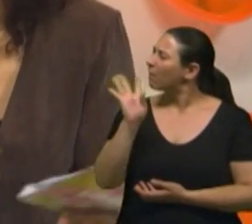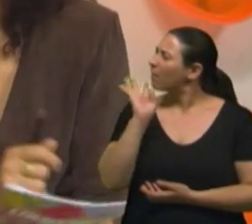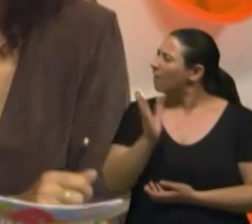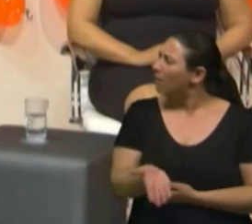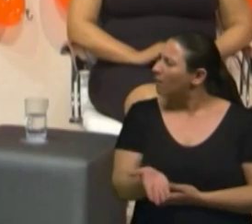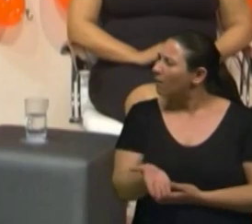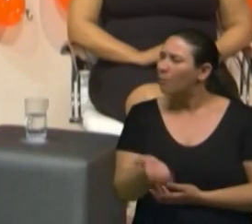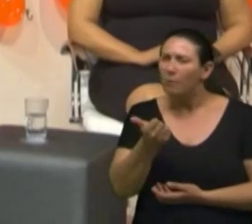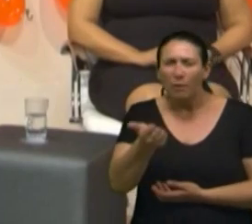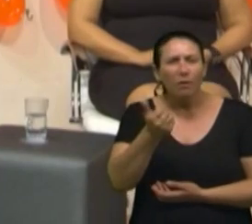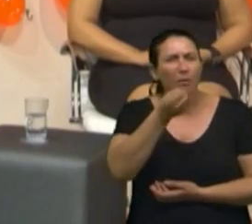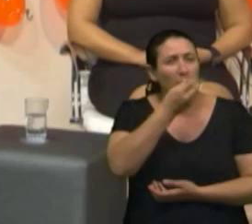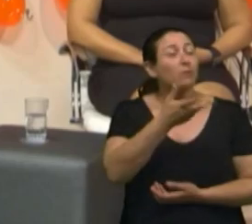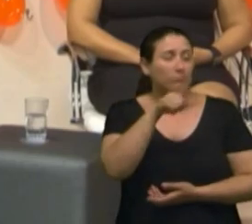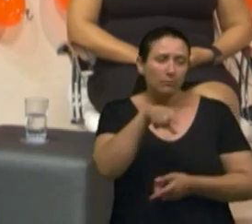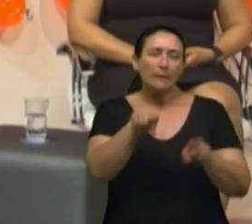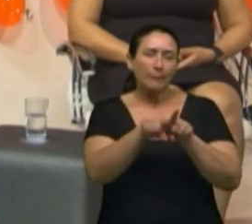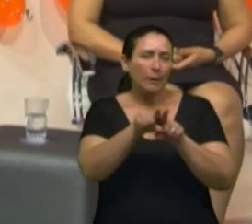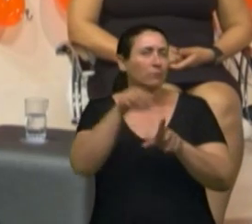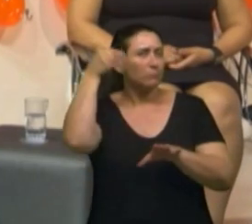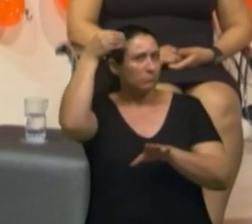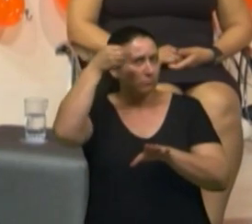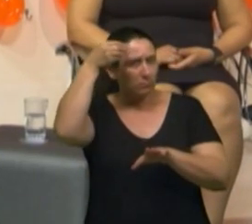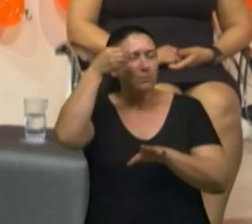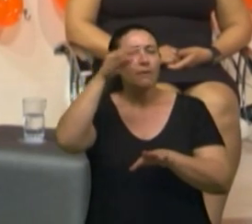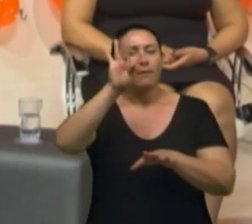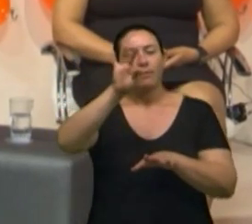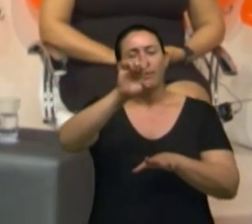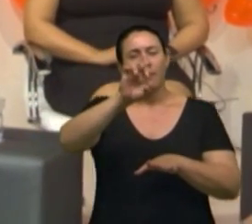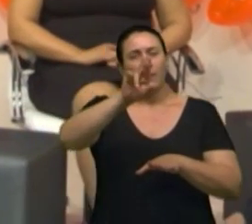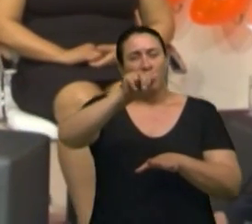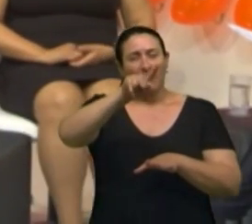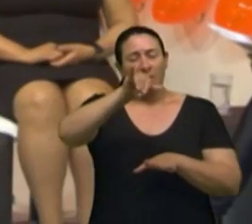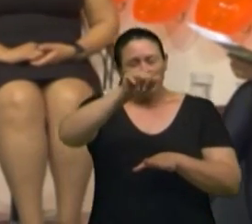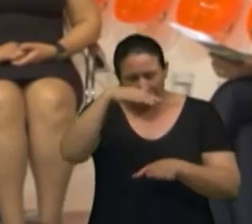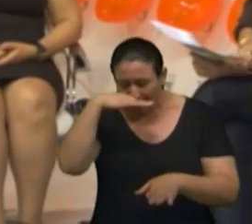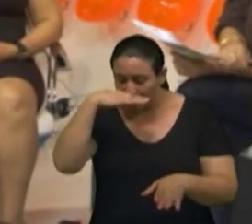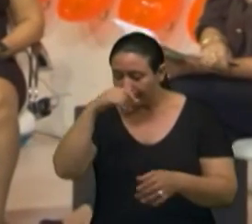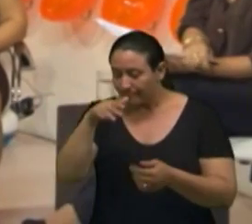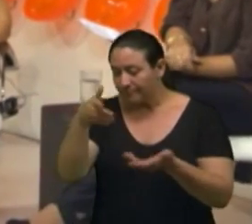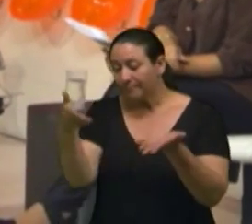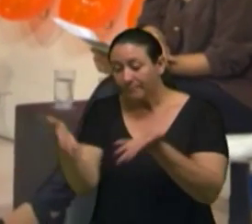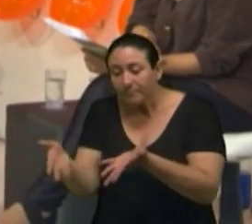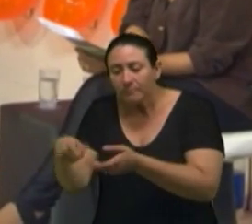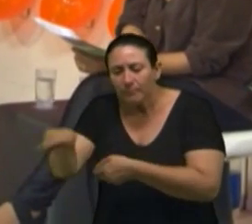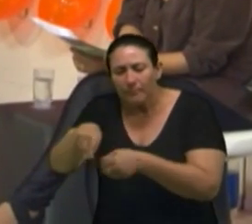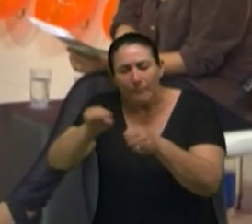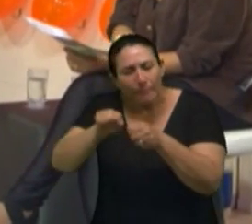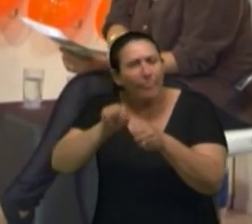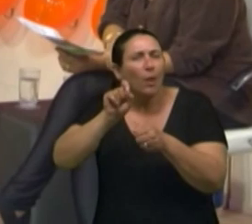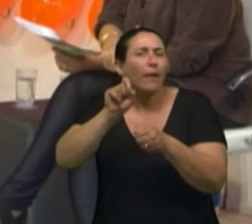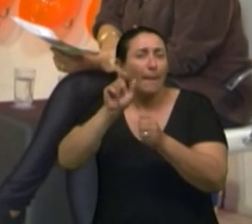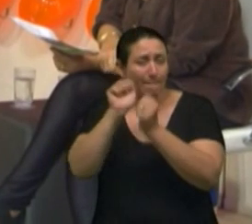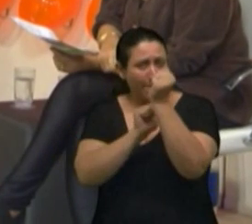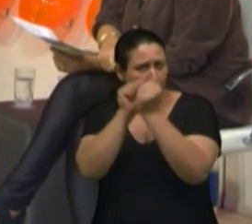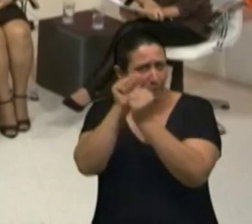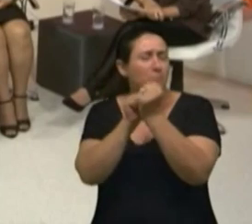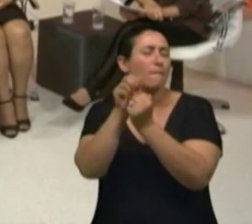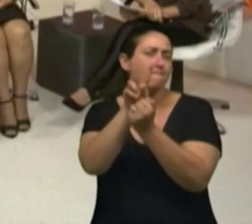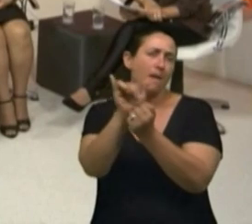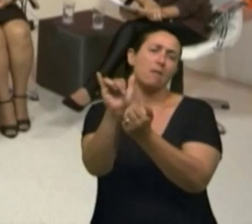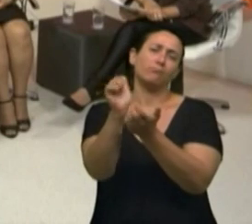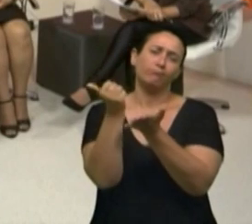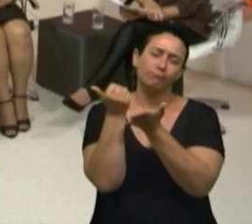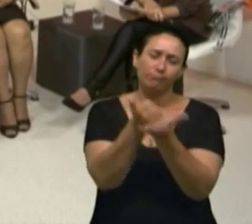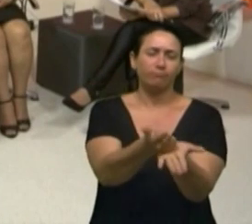temos psicoterapia, né? Oferecida pela empresa. A própria empresa. Ah, ok. A própria empresa, então, vai